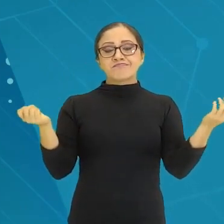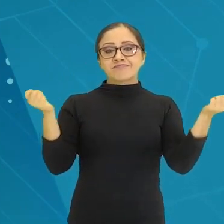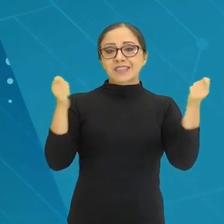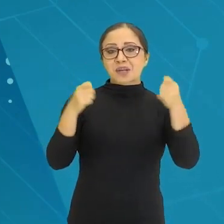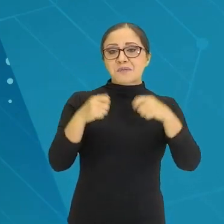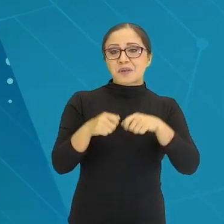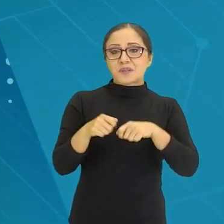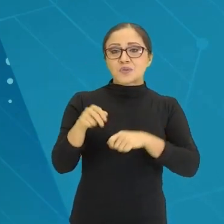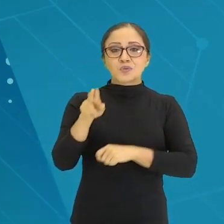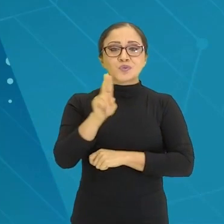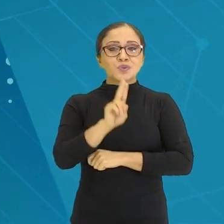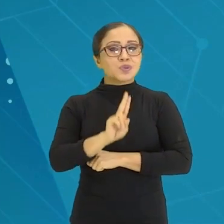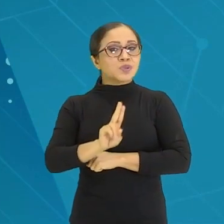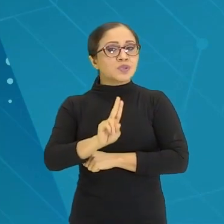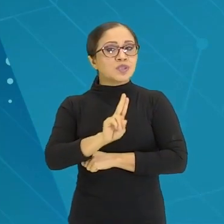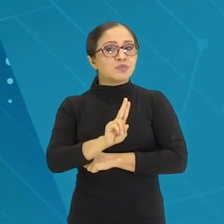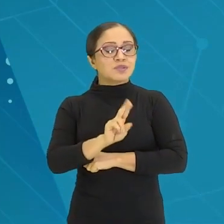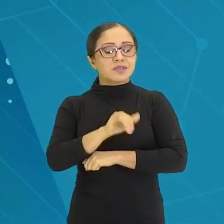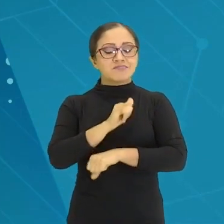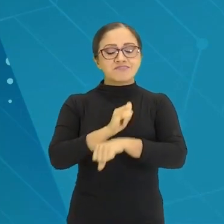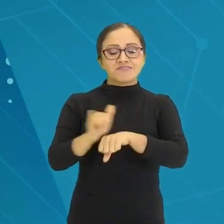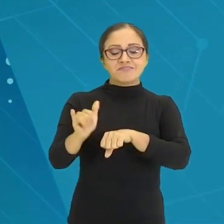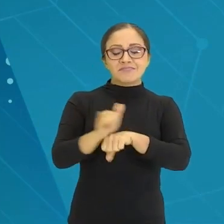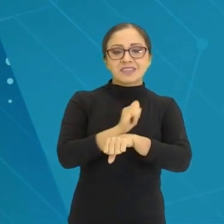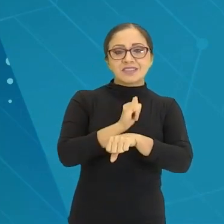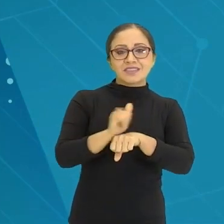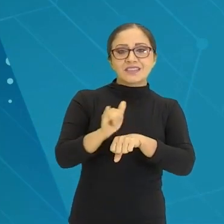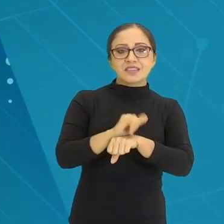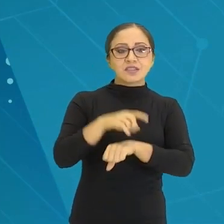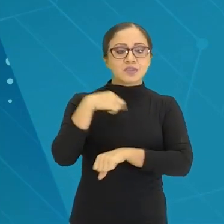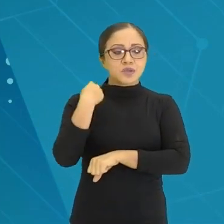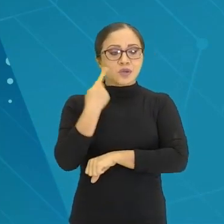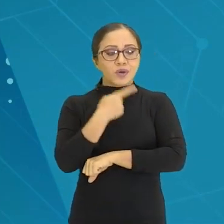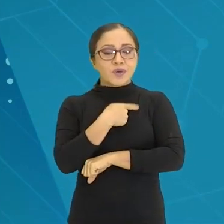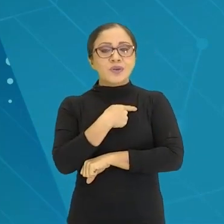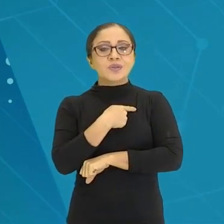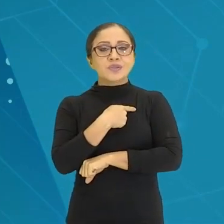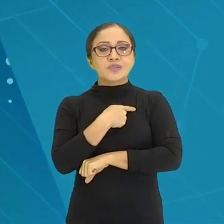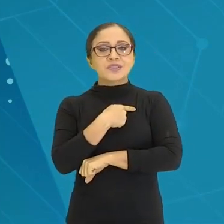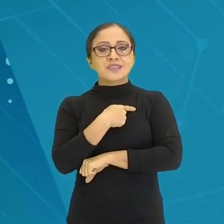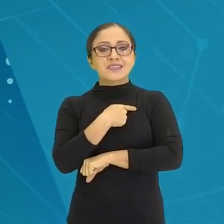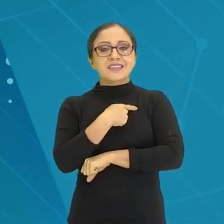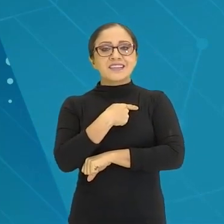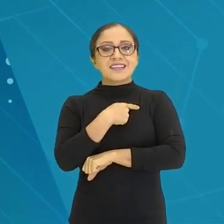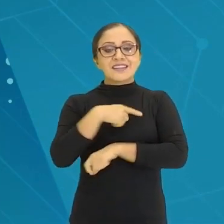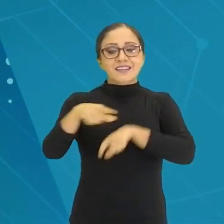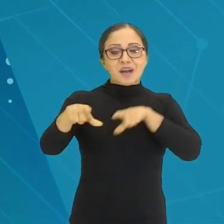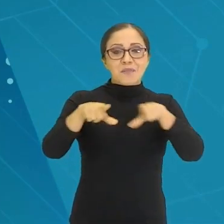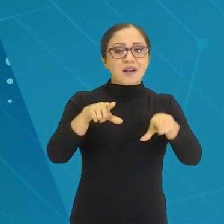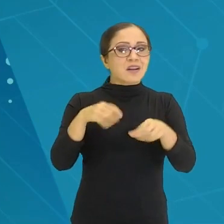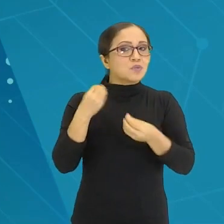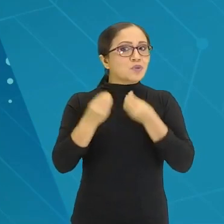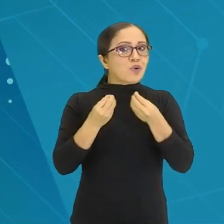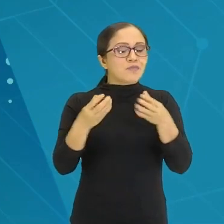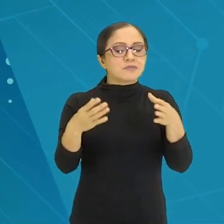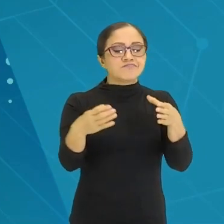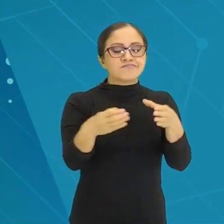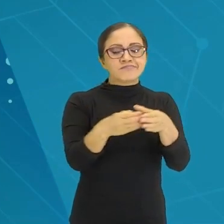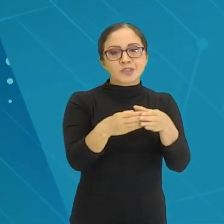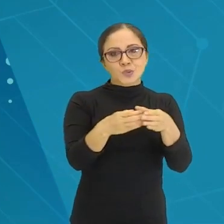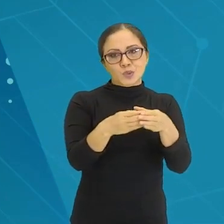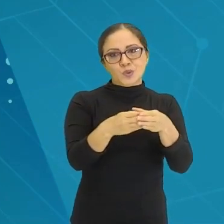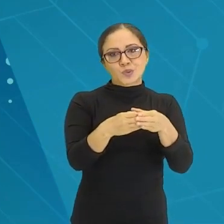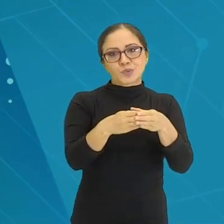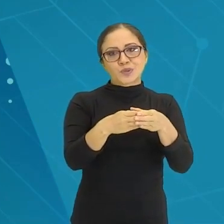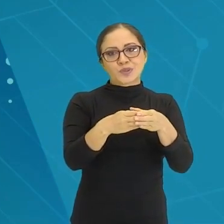quando usamos esse tipo de estratégia, quando nós trabalhamos com um grupo, grupo de professores, quando a gente